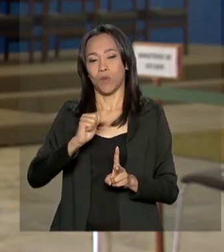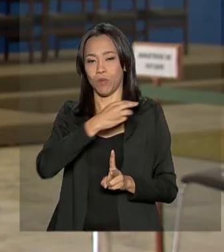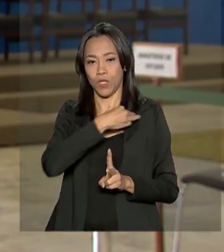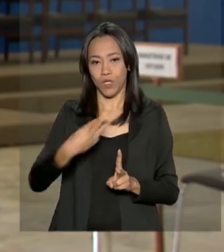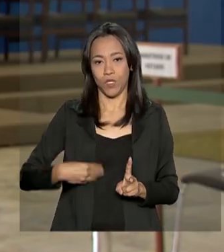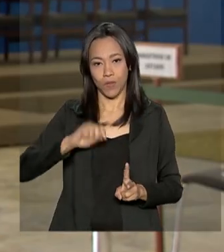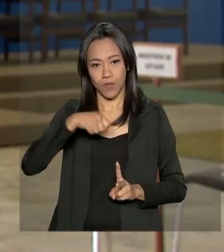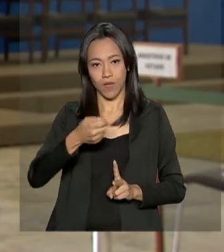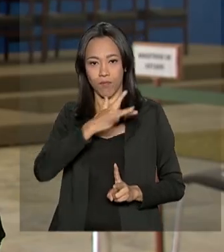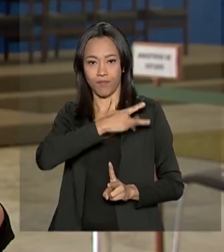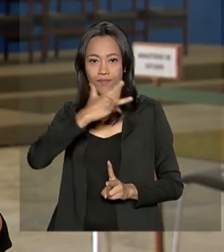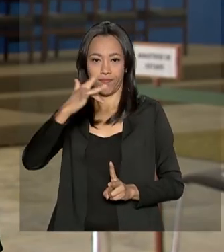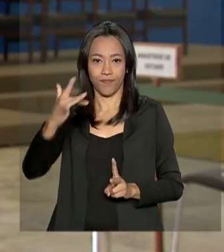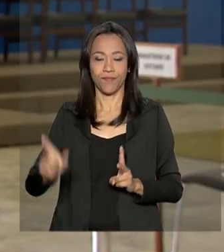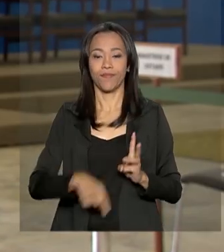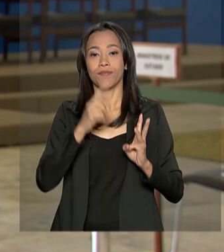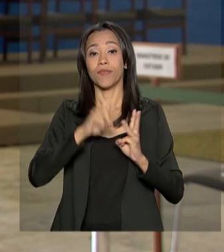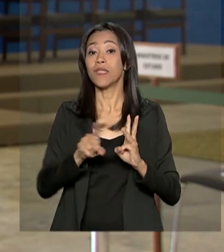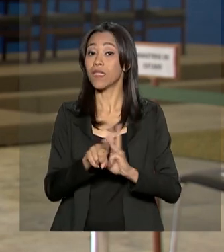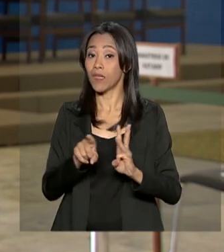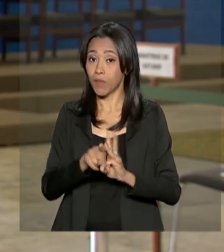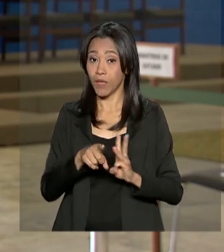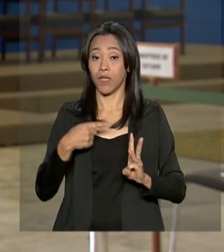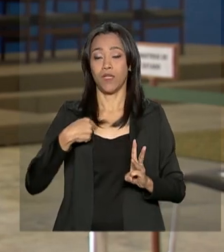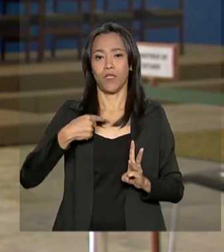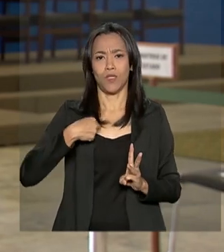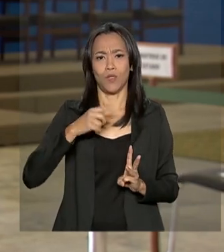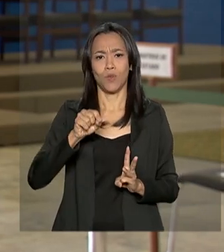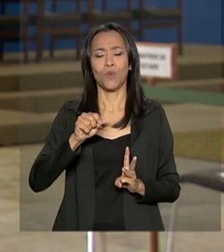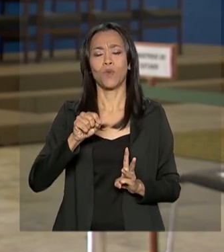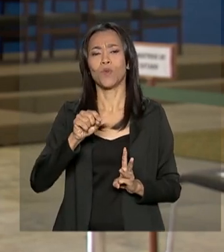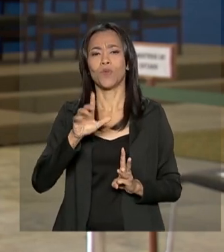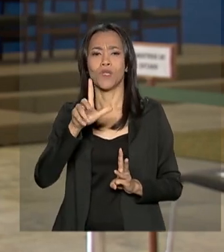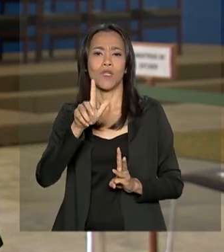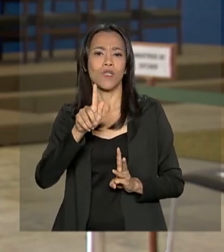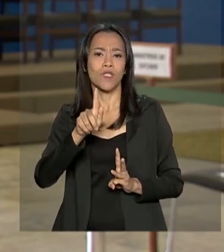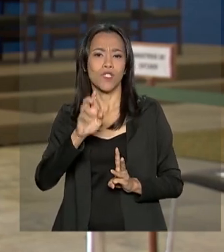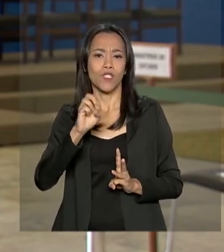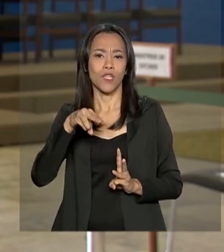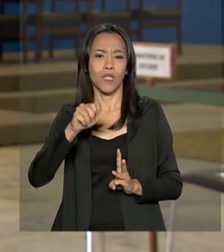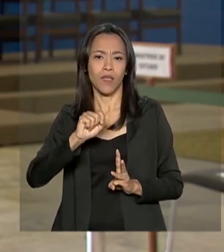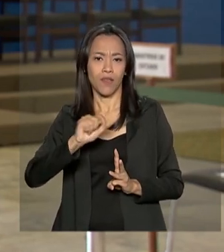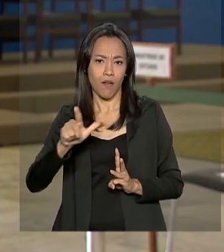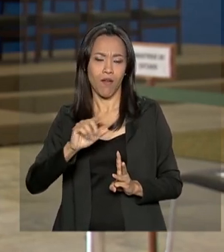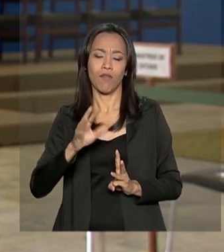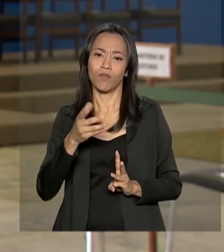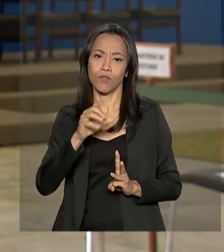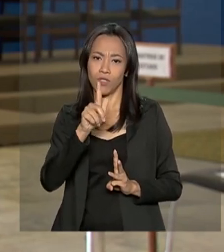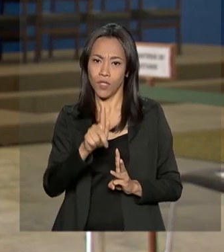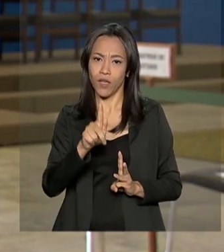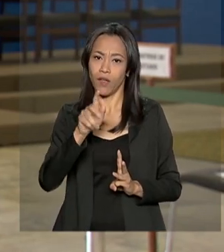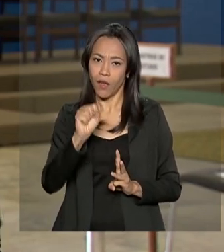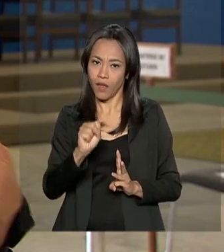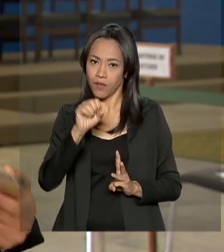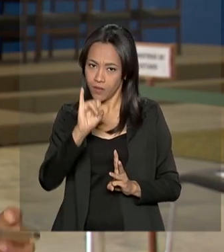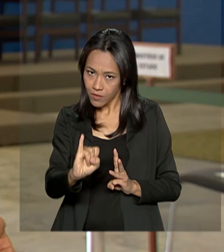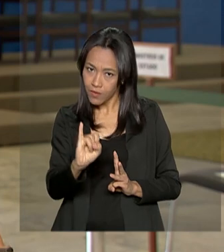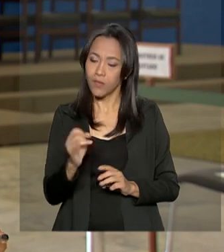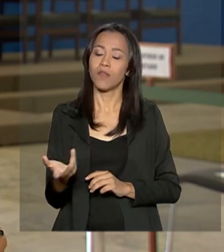Onyx Lorenzoni e do general Augusto Heleno, do GSI. Durante o encontro, o presidente recebeu